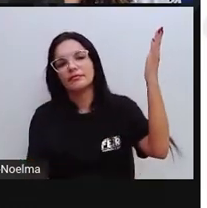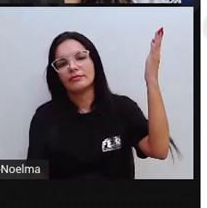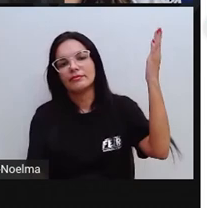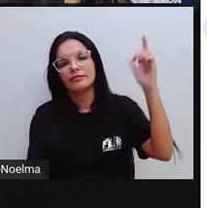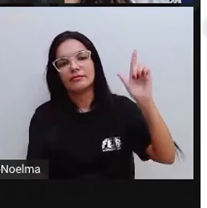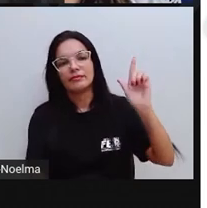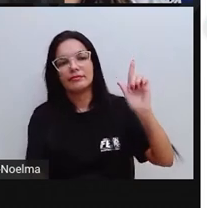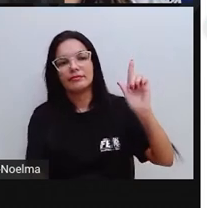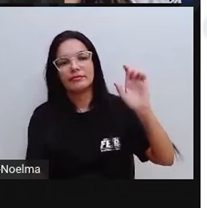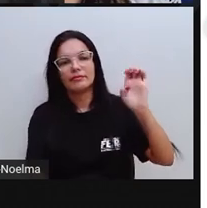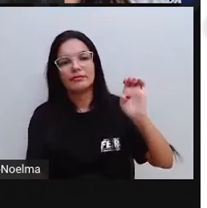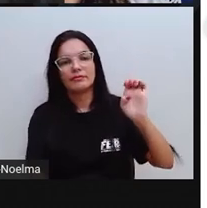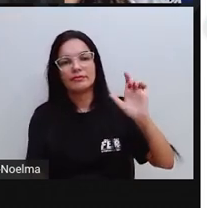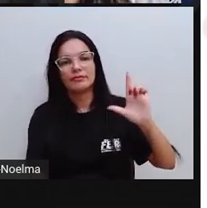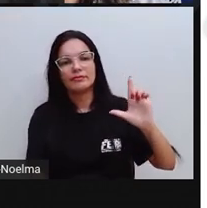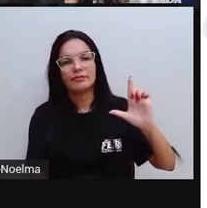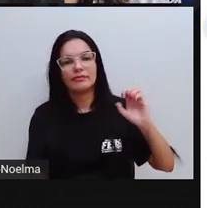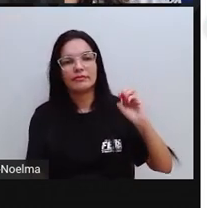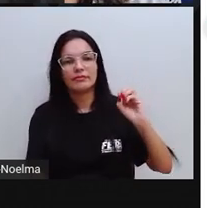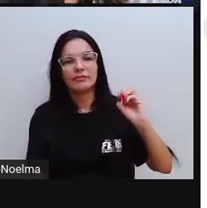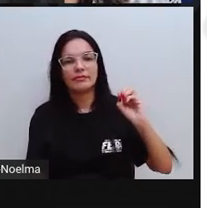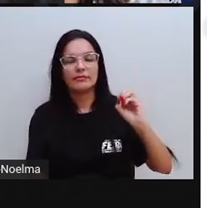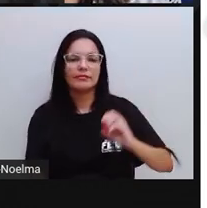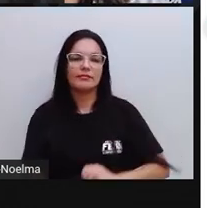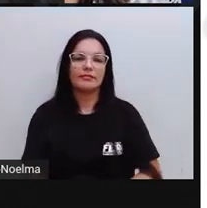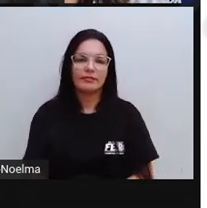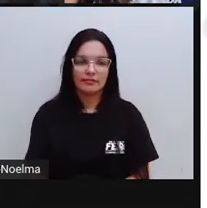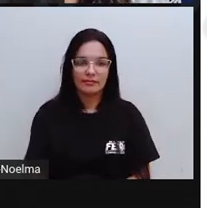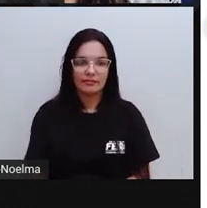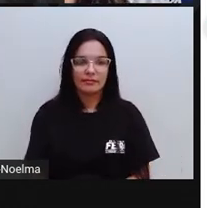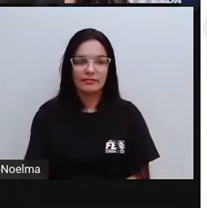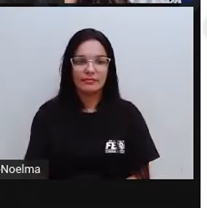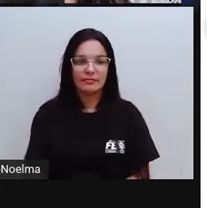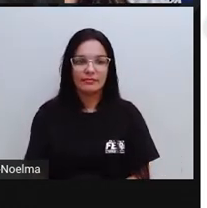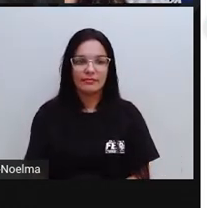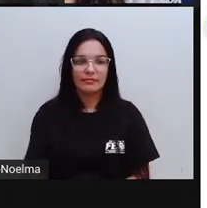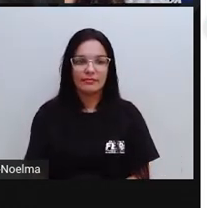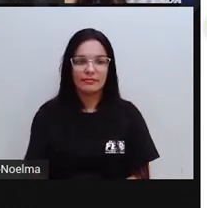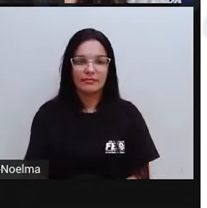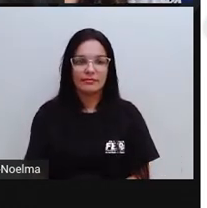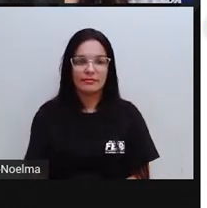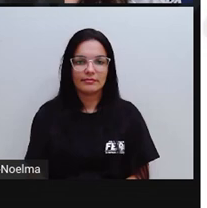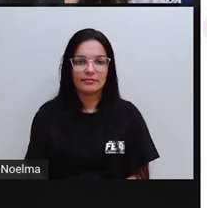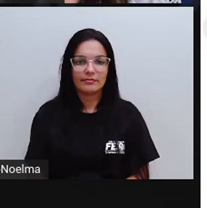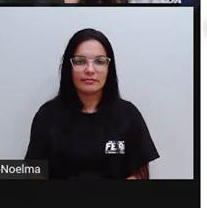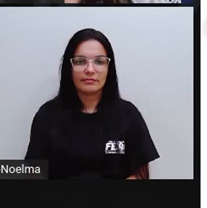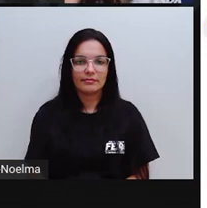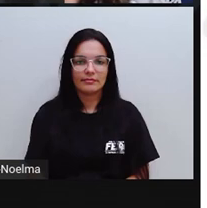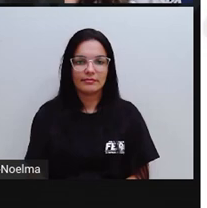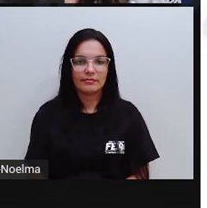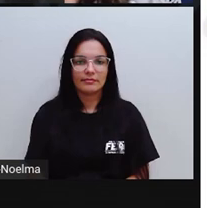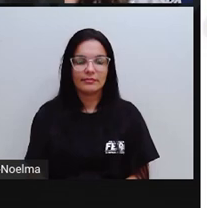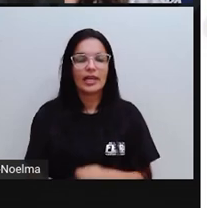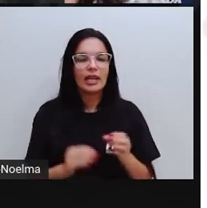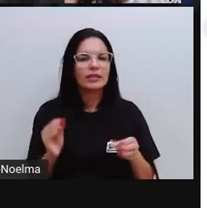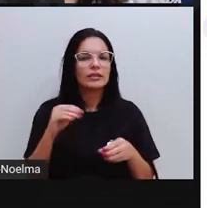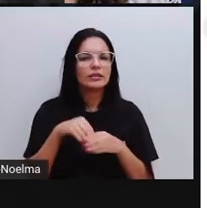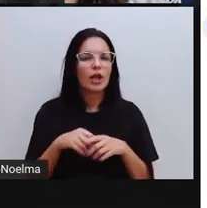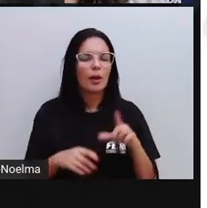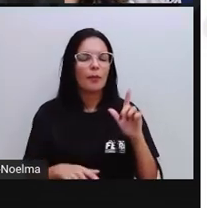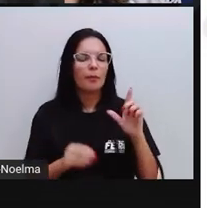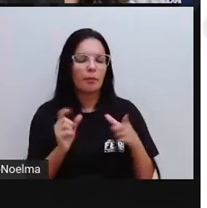Escrevi a palavra gelo, tá bom? Pró. Na palavra